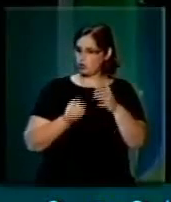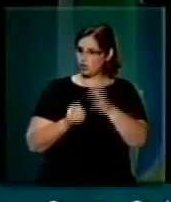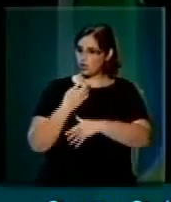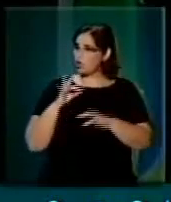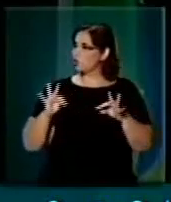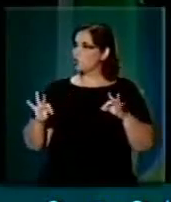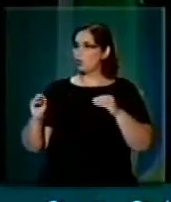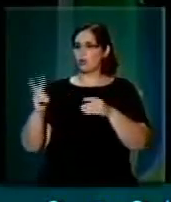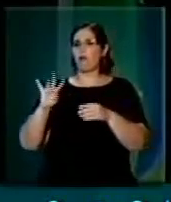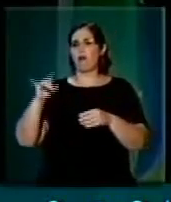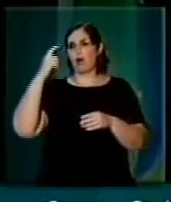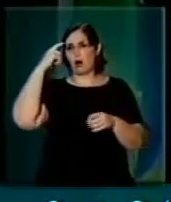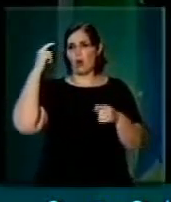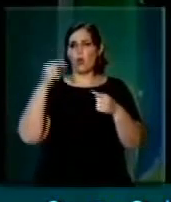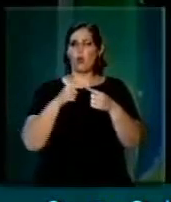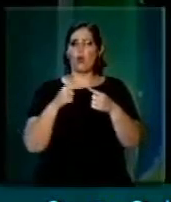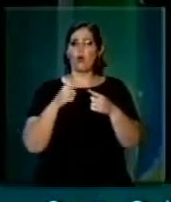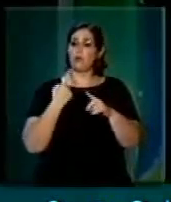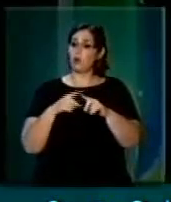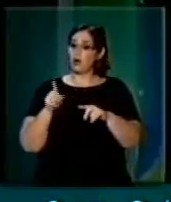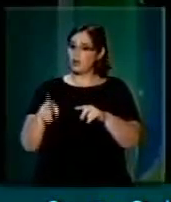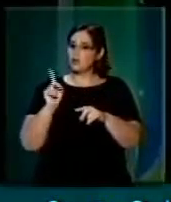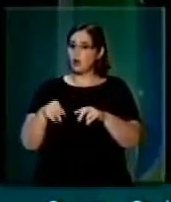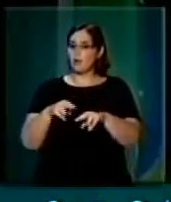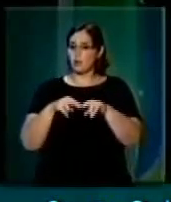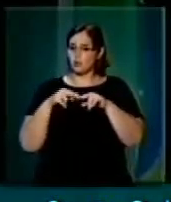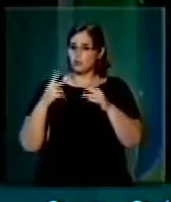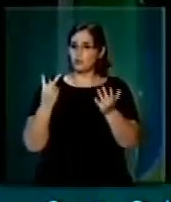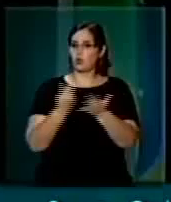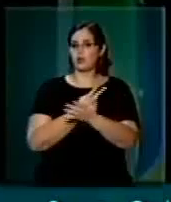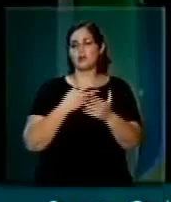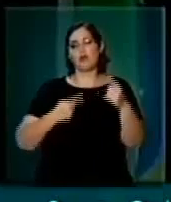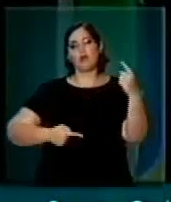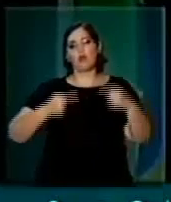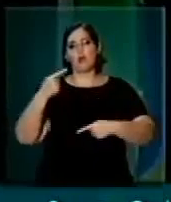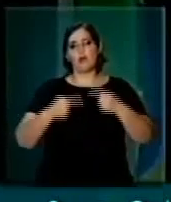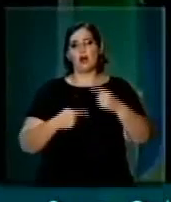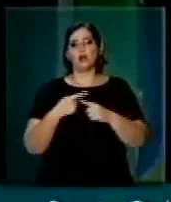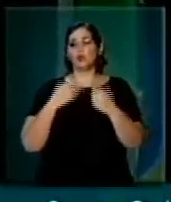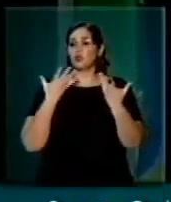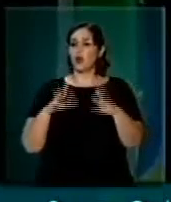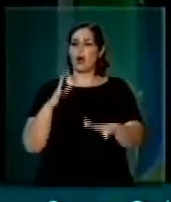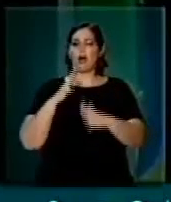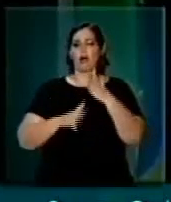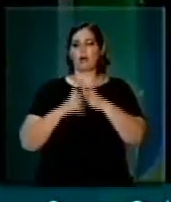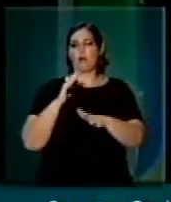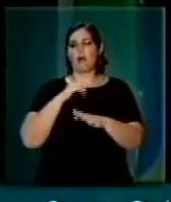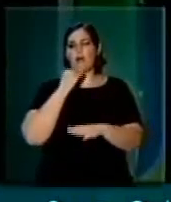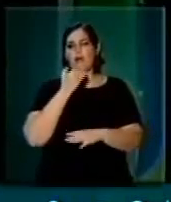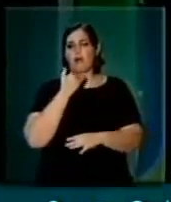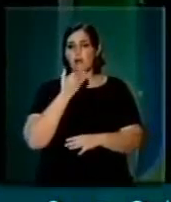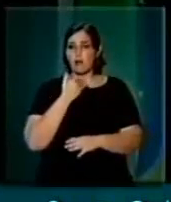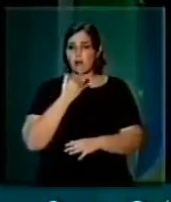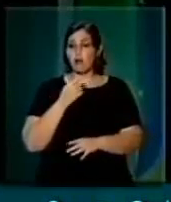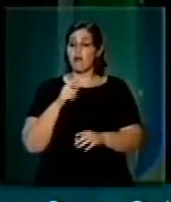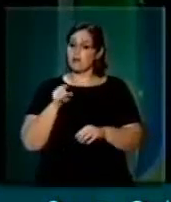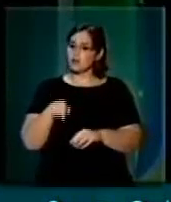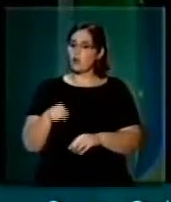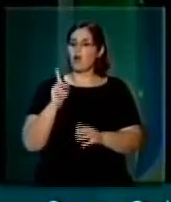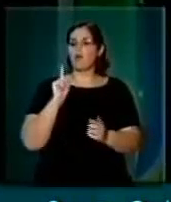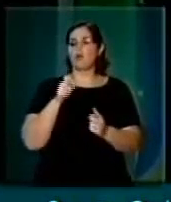porque ele é fruto do debate, da busca de entendimento e é a razão de